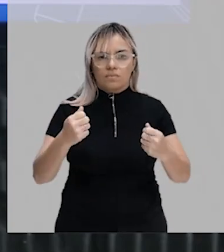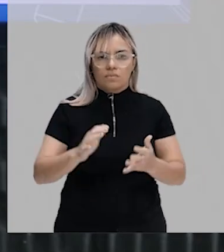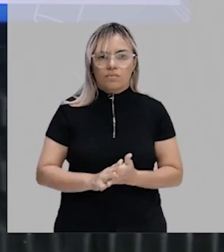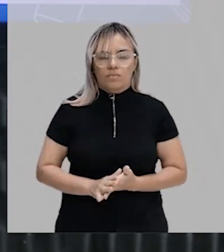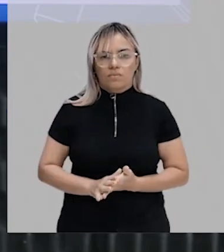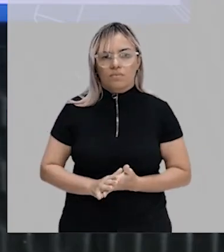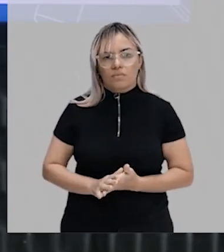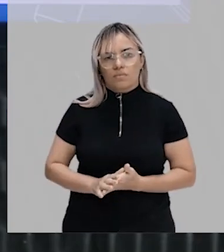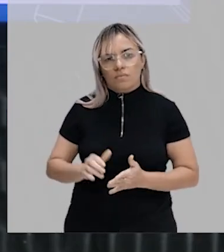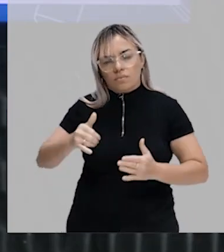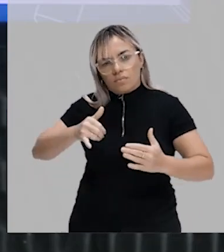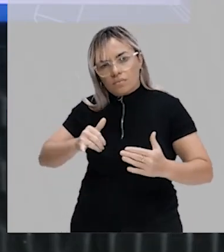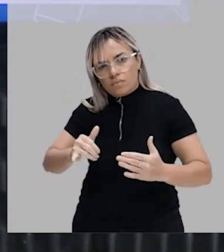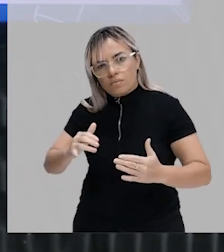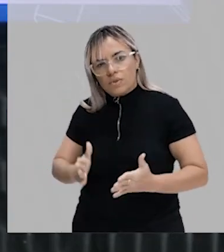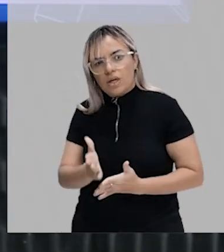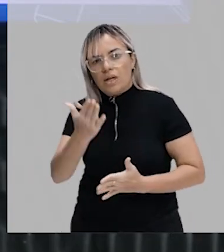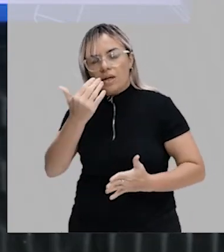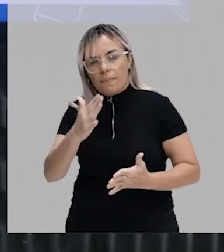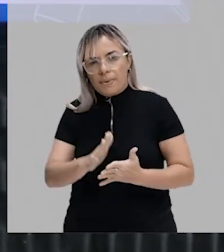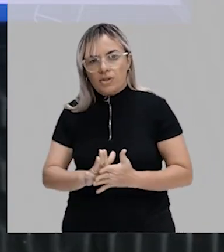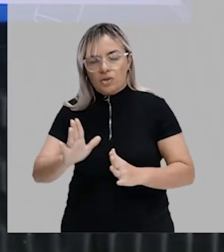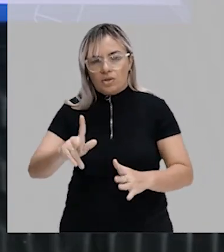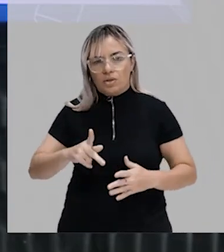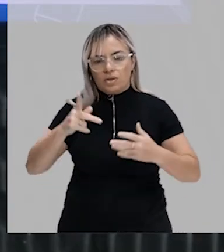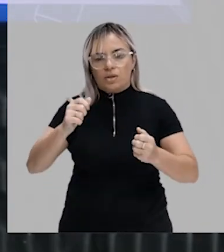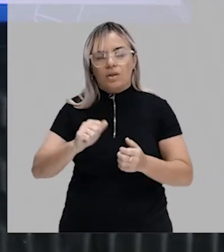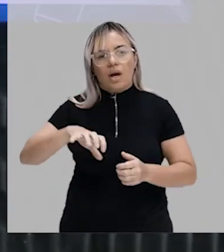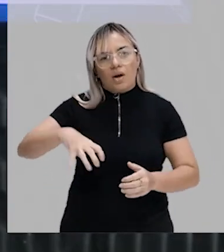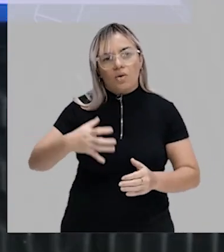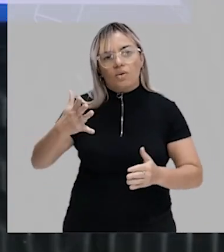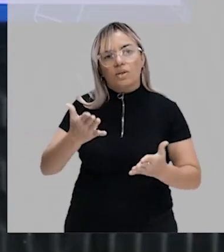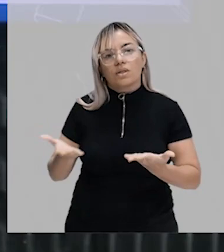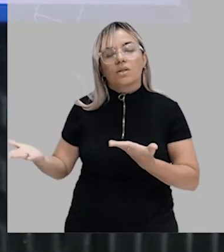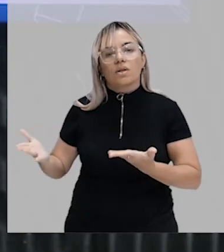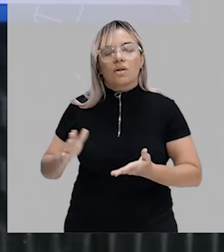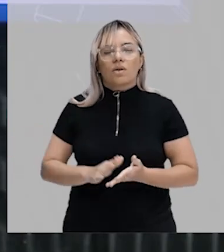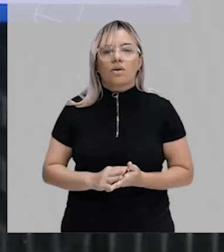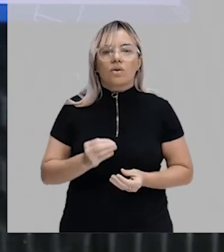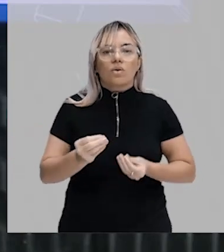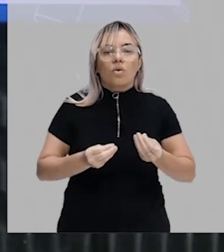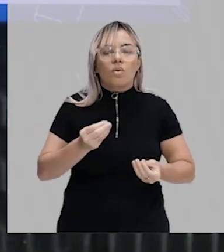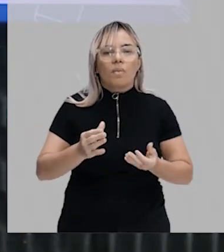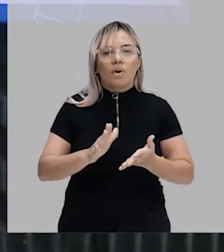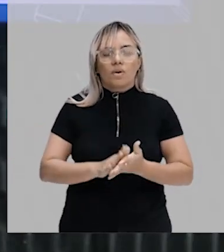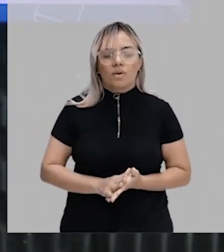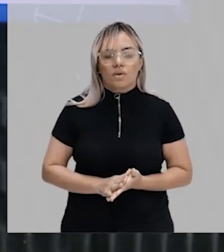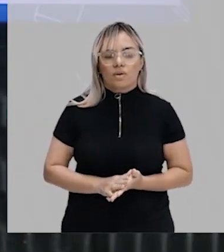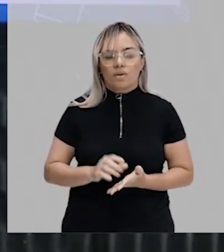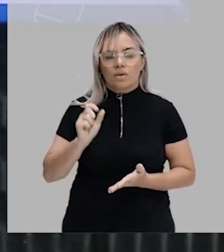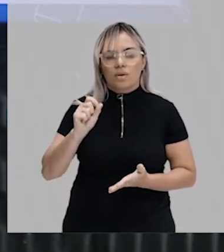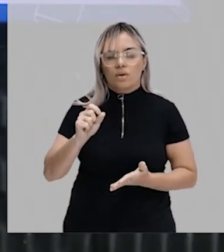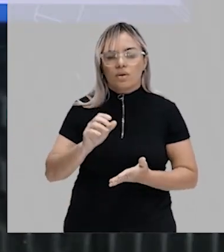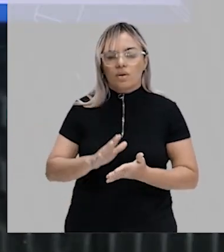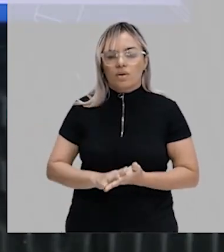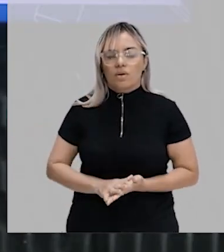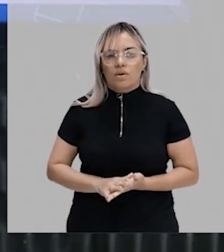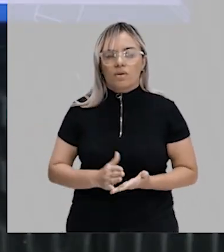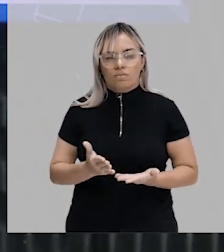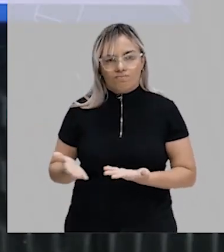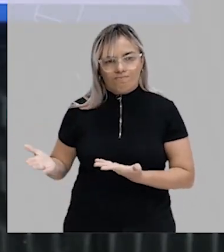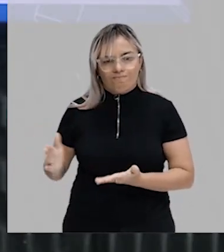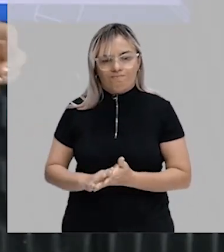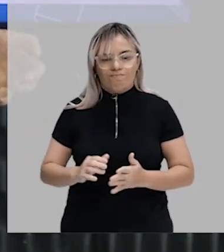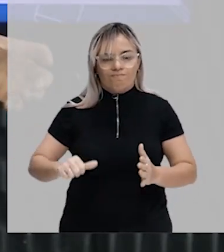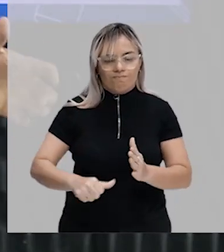energia para que essas reações acontecessem. Então, essa energia era justamente energia que esses